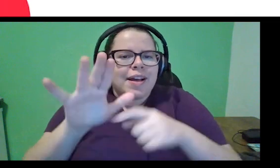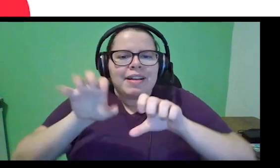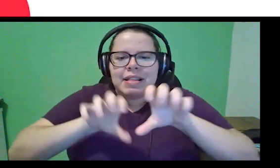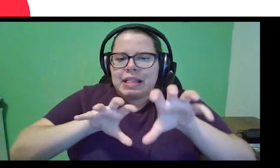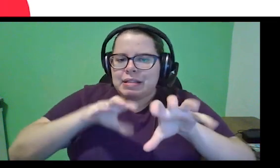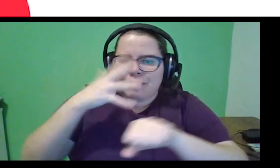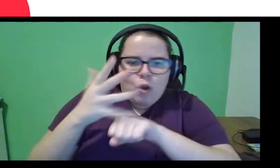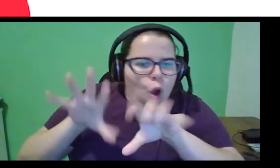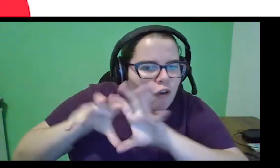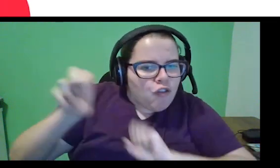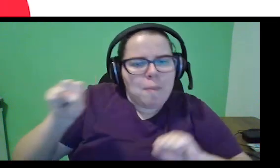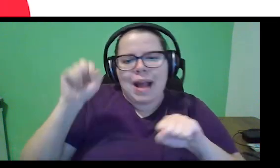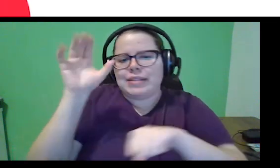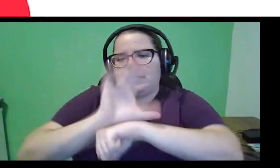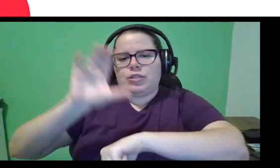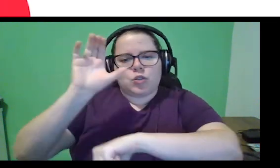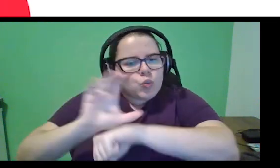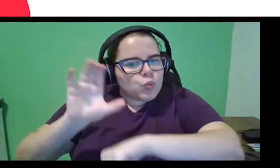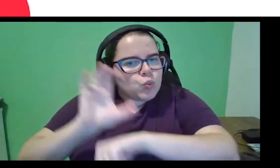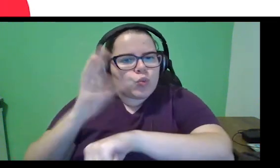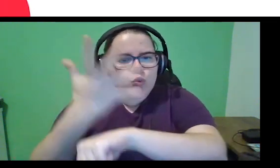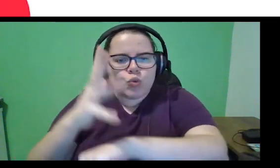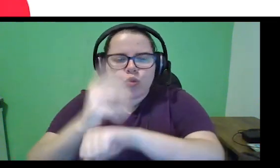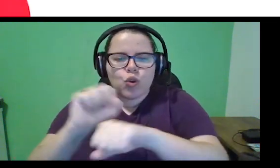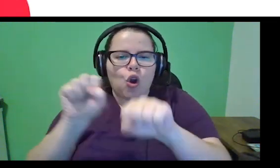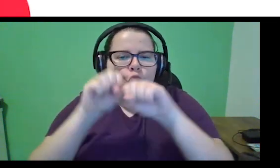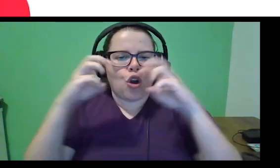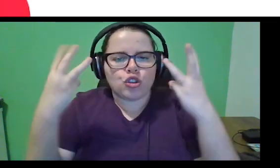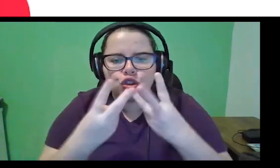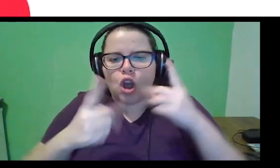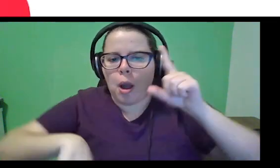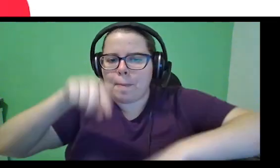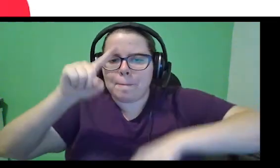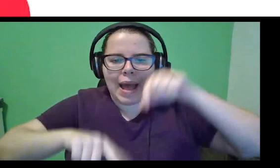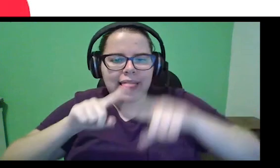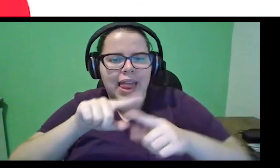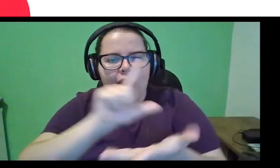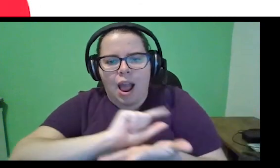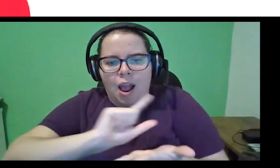cursos, de workshops, materiais,